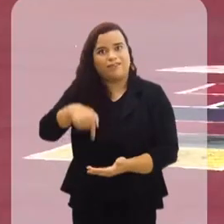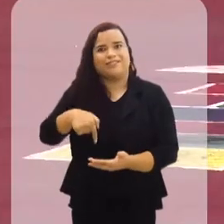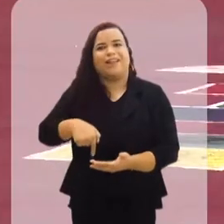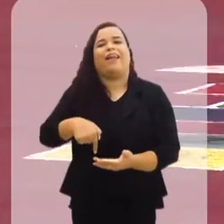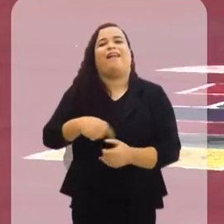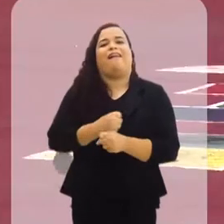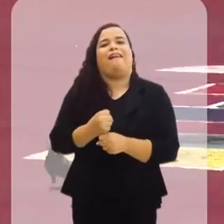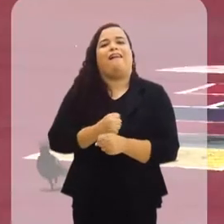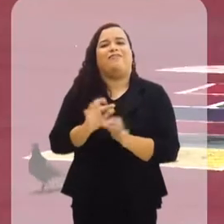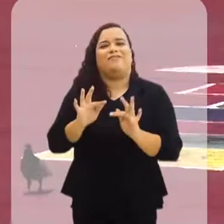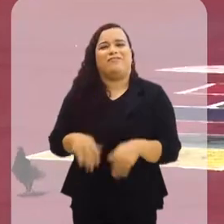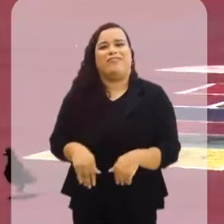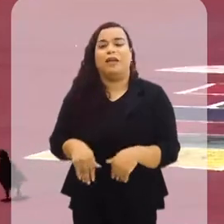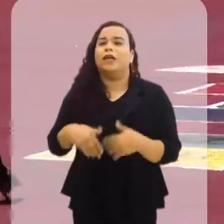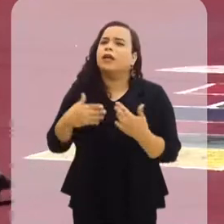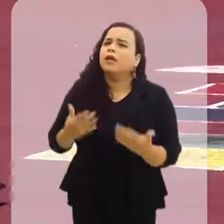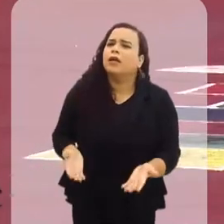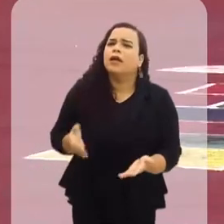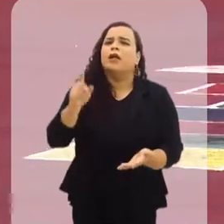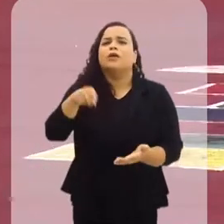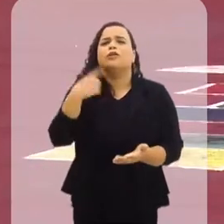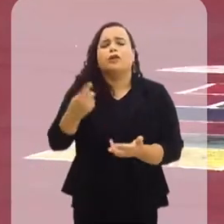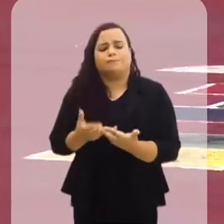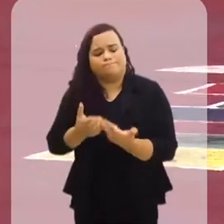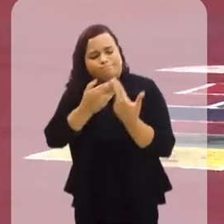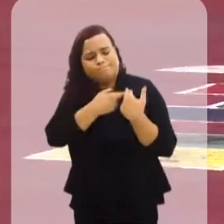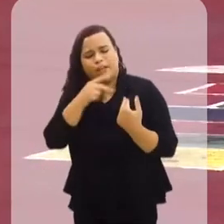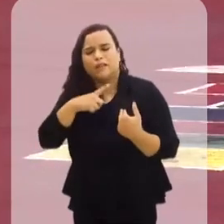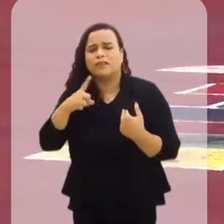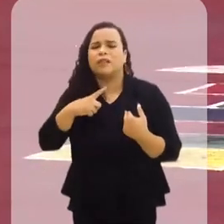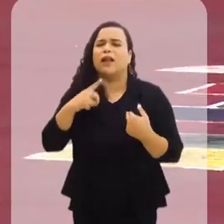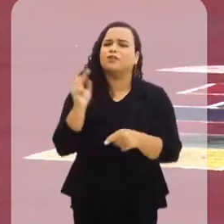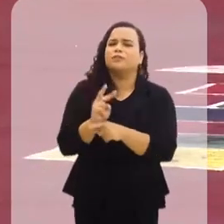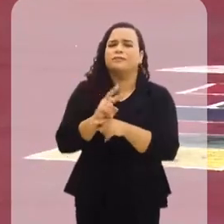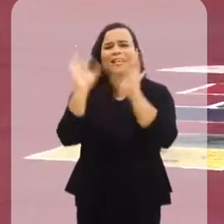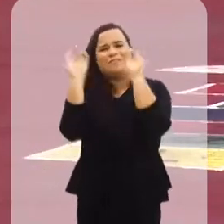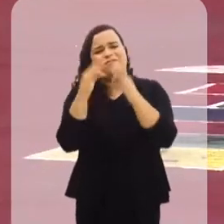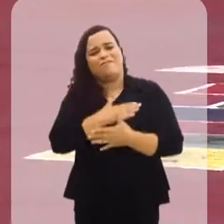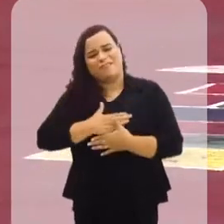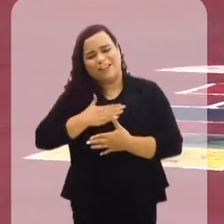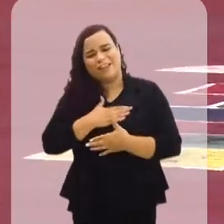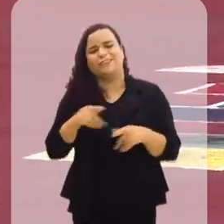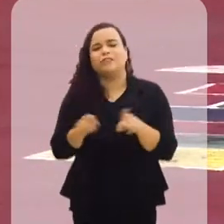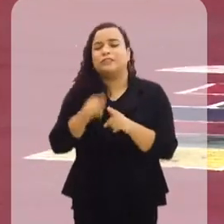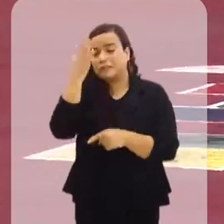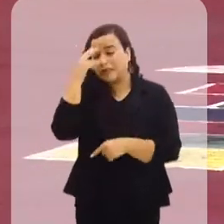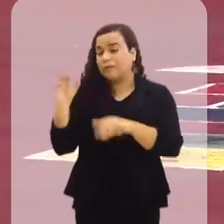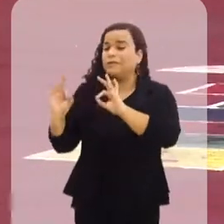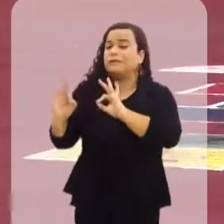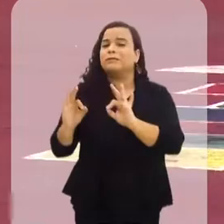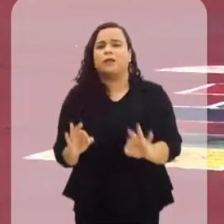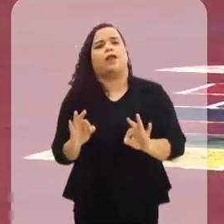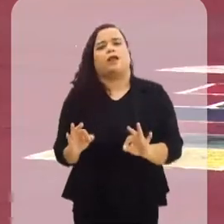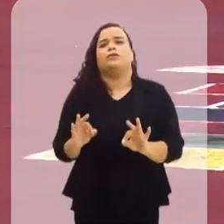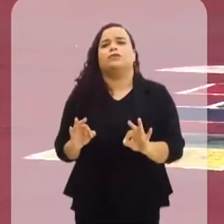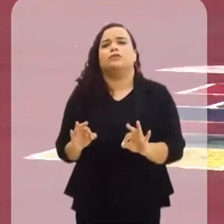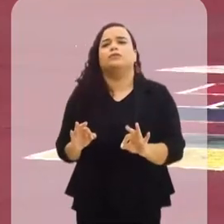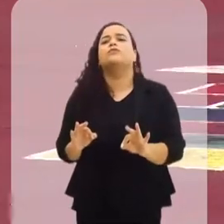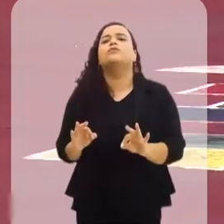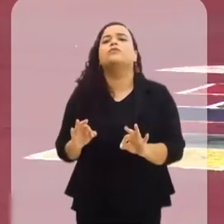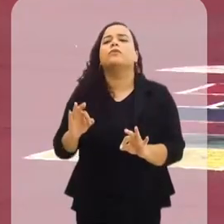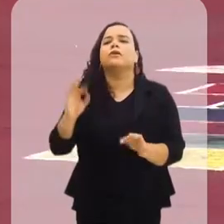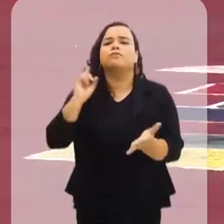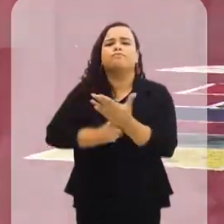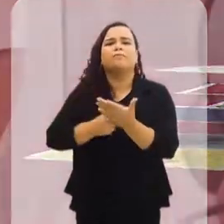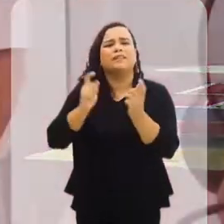Ter a marinha no município de Itaguaí nos traz muita responsabilidade, nos traz muita esperança e nos traz muita certeza